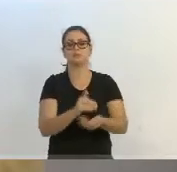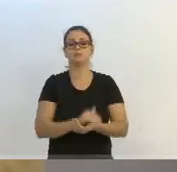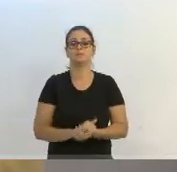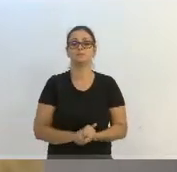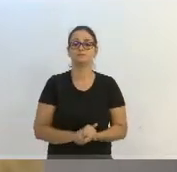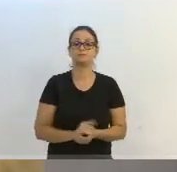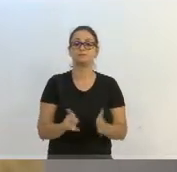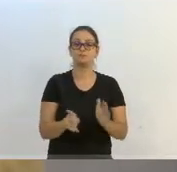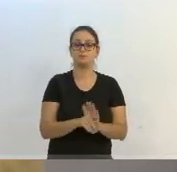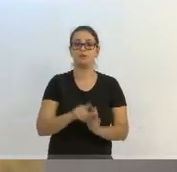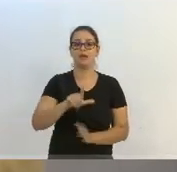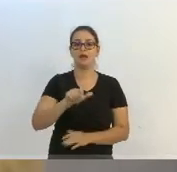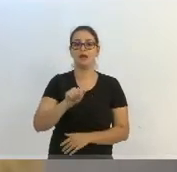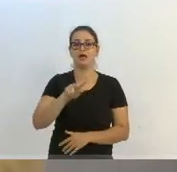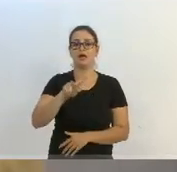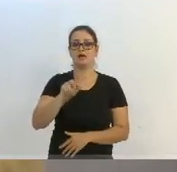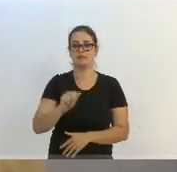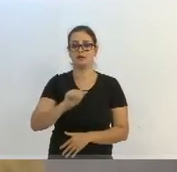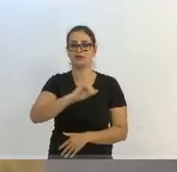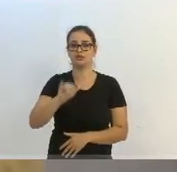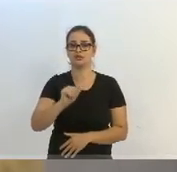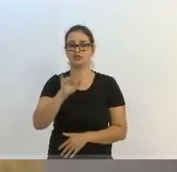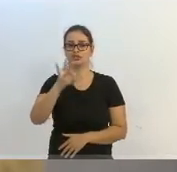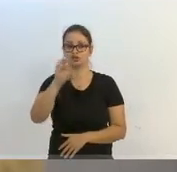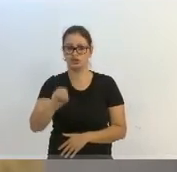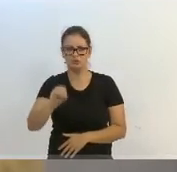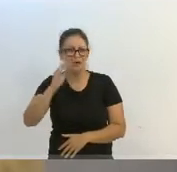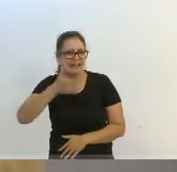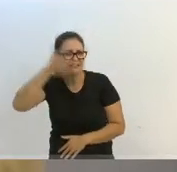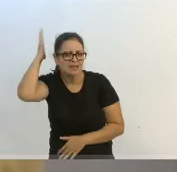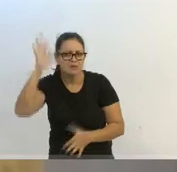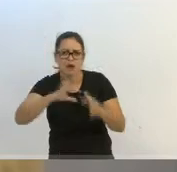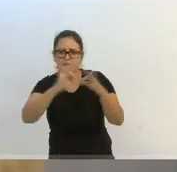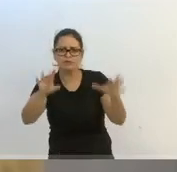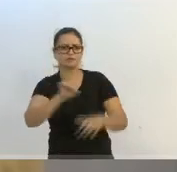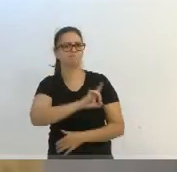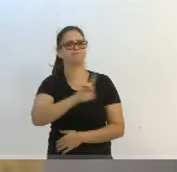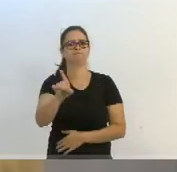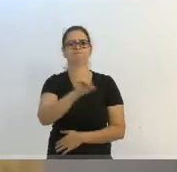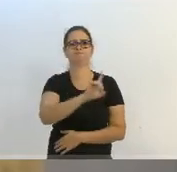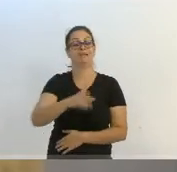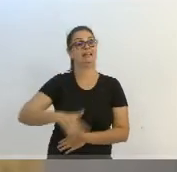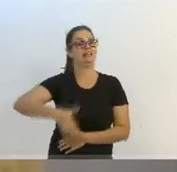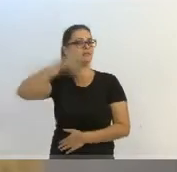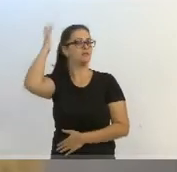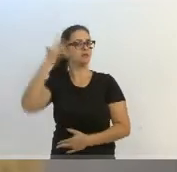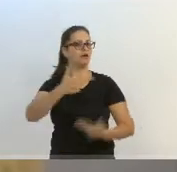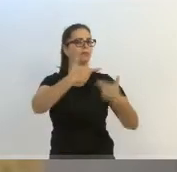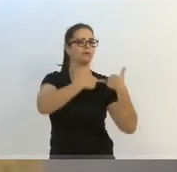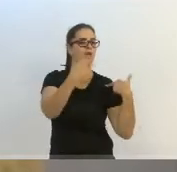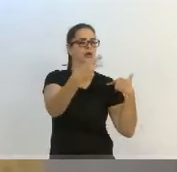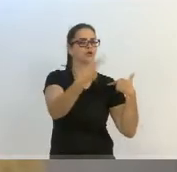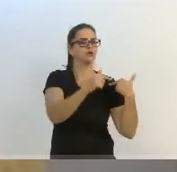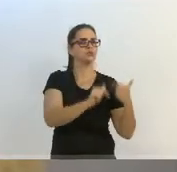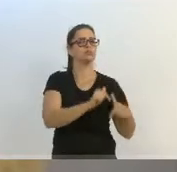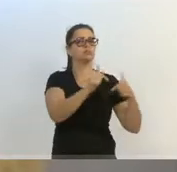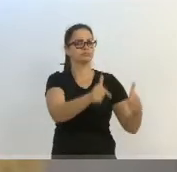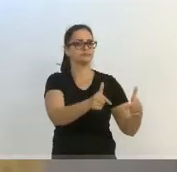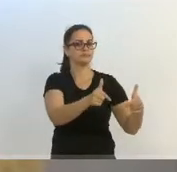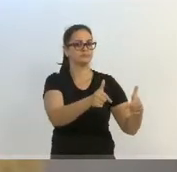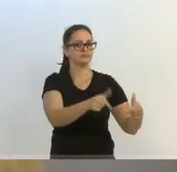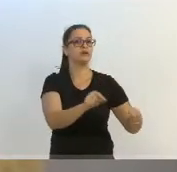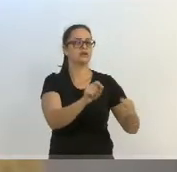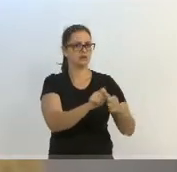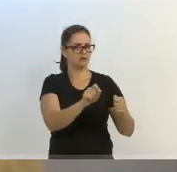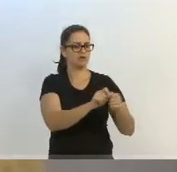da Lava Jato. Então, Temer, livre não, responsável, sim, pelos seus atos e que cumpra